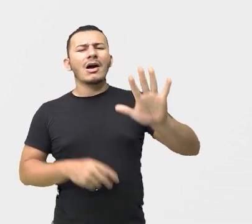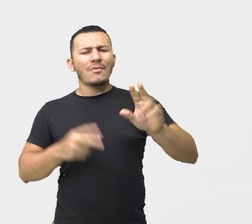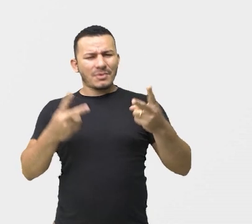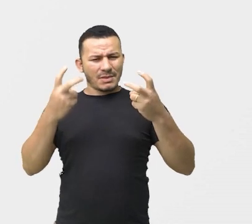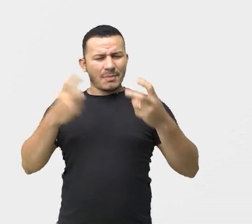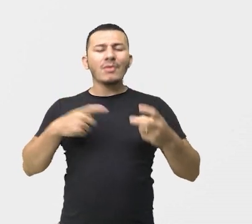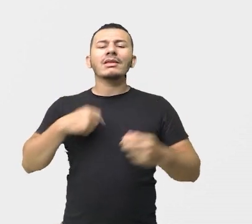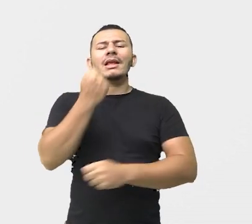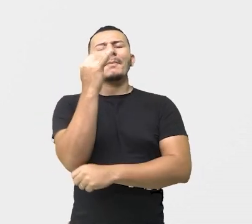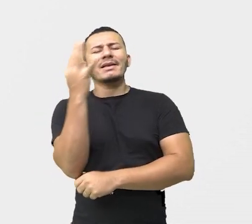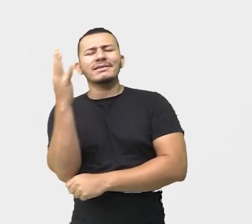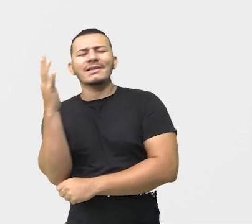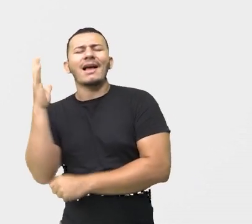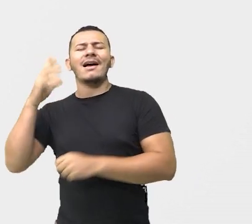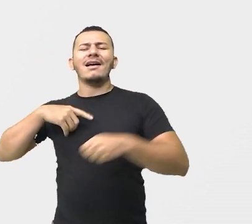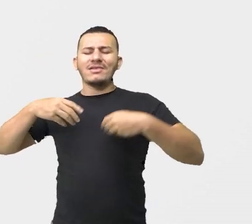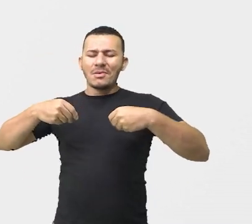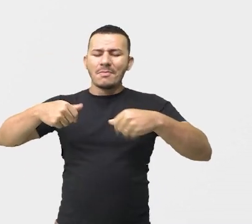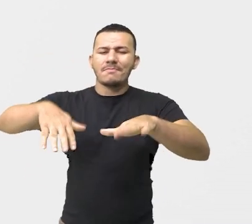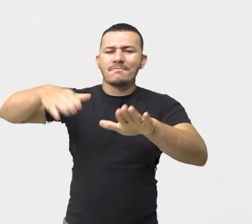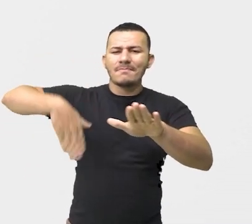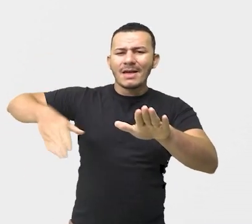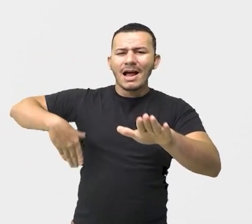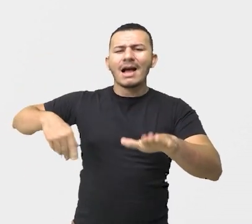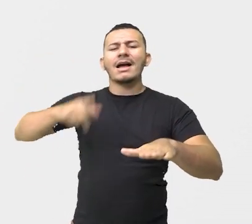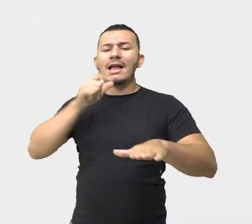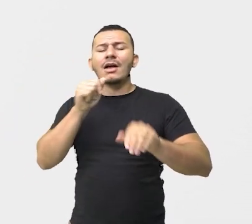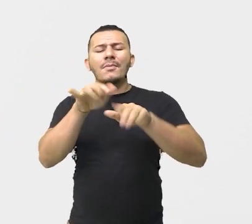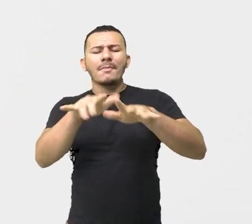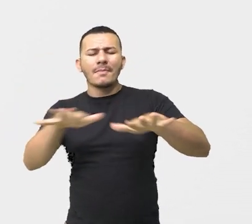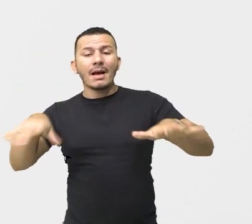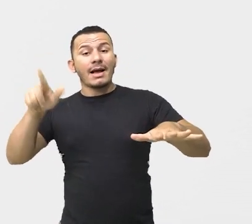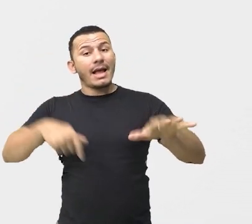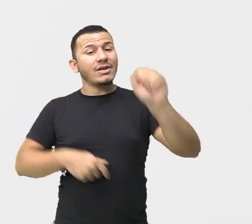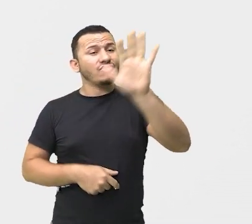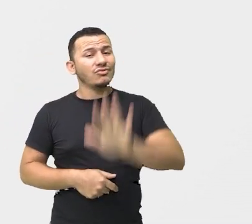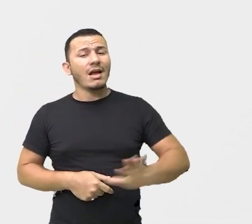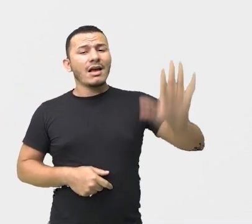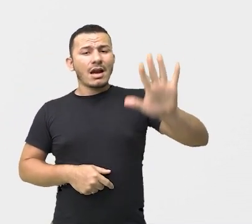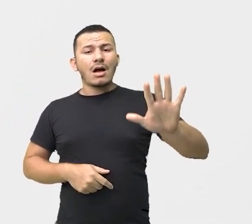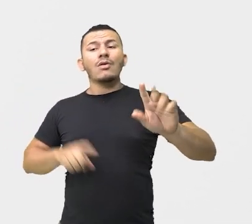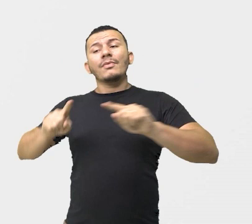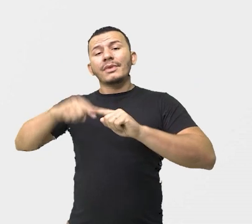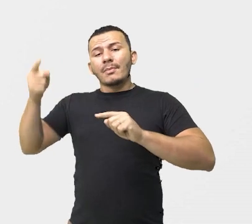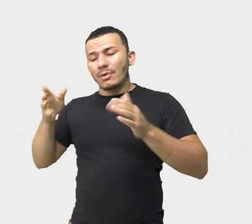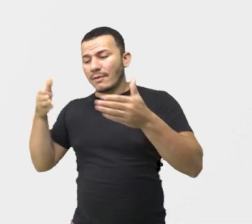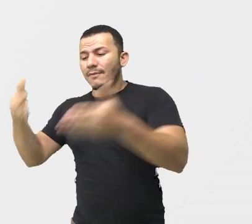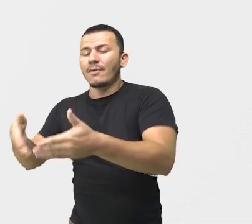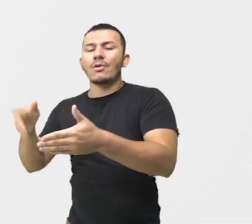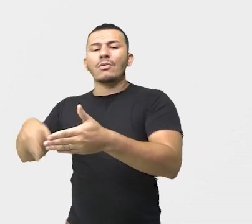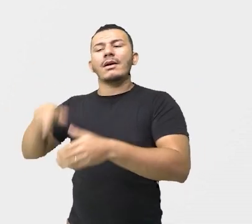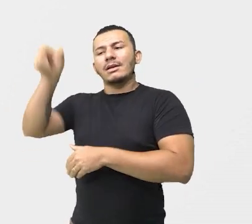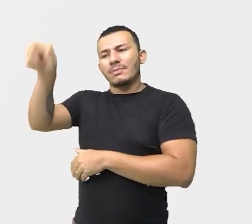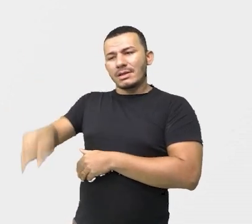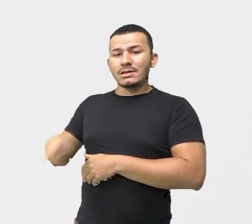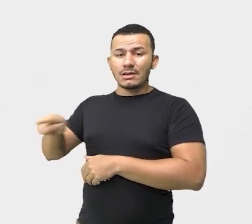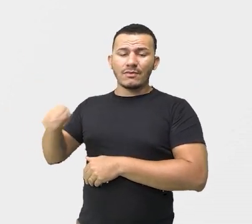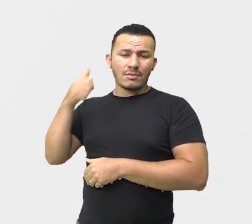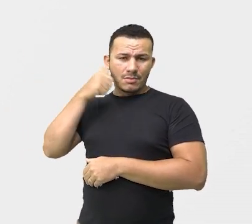da paisagem como um todo, a gente fez uma descrição bem ampla. E depois a gente voltou para olhar para um elemento que